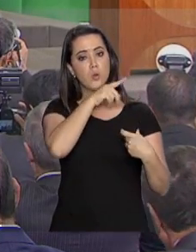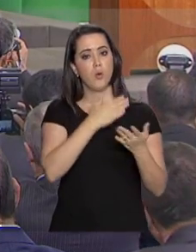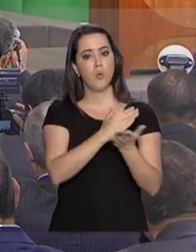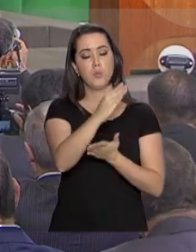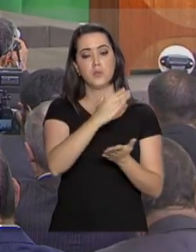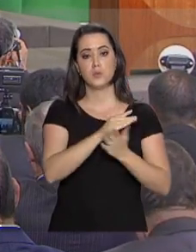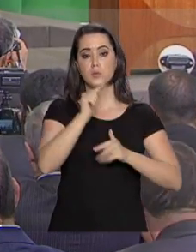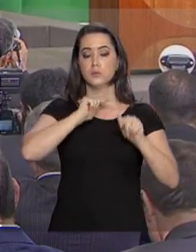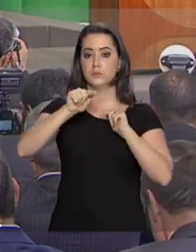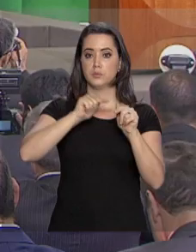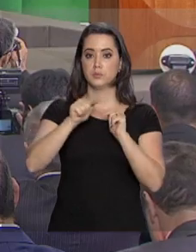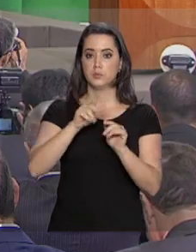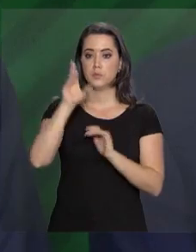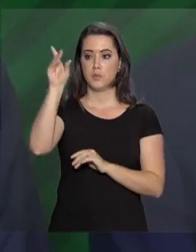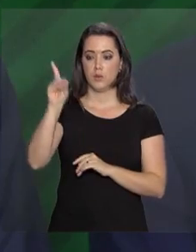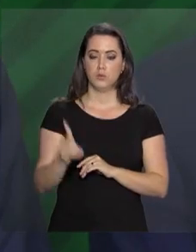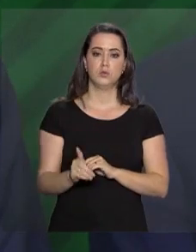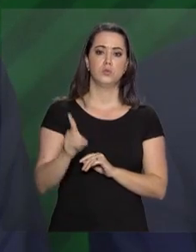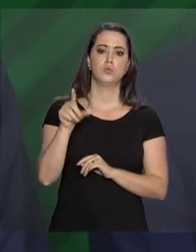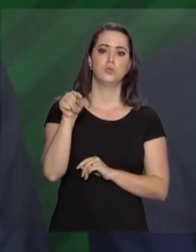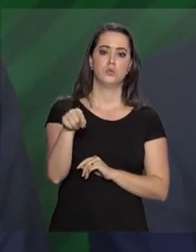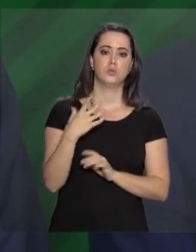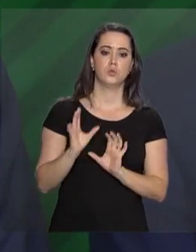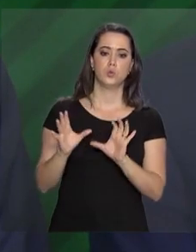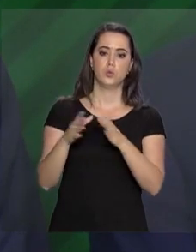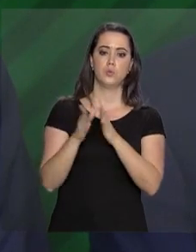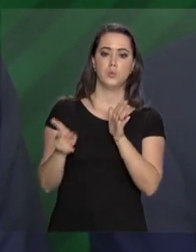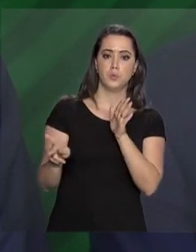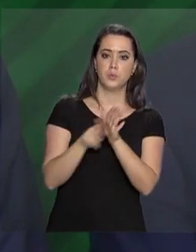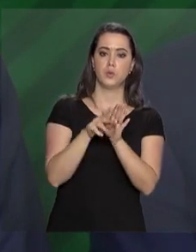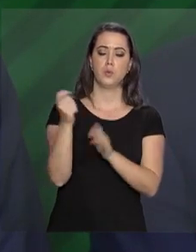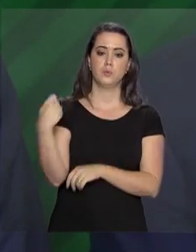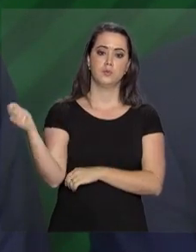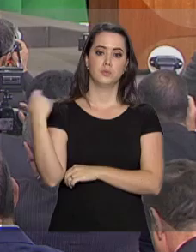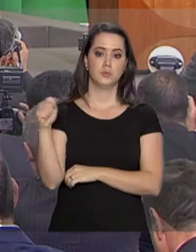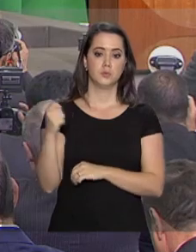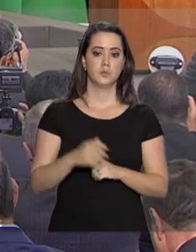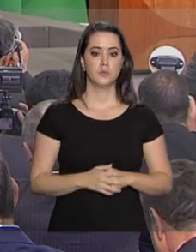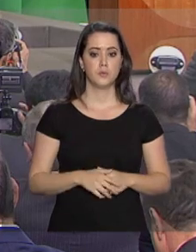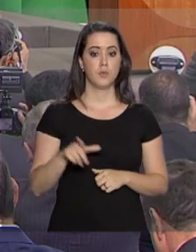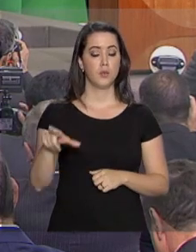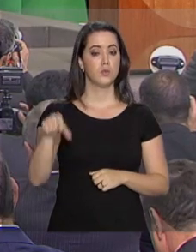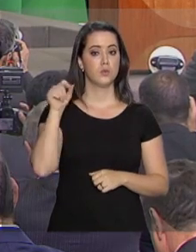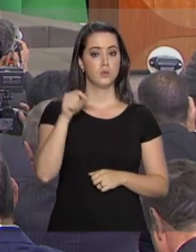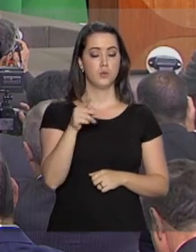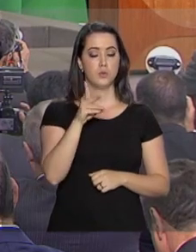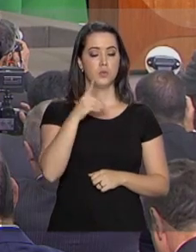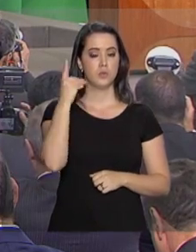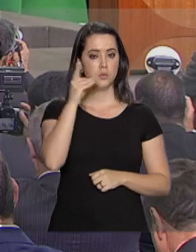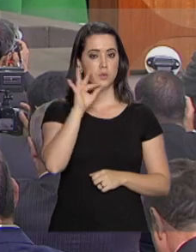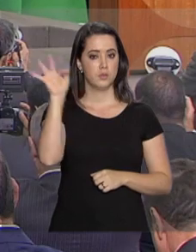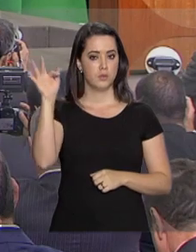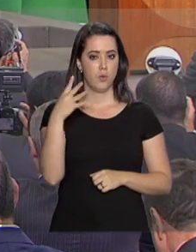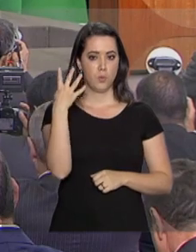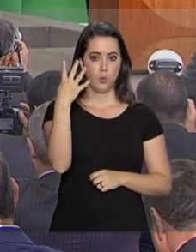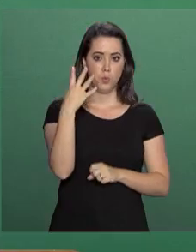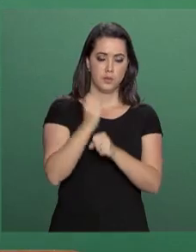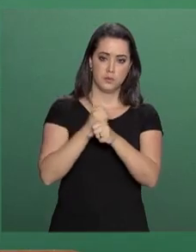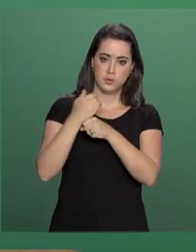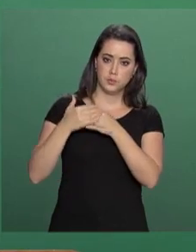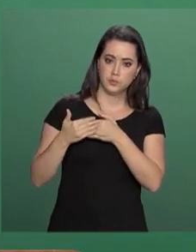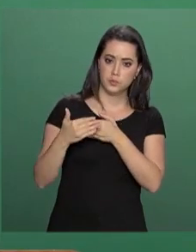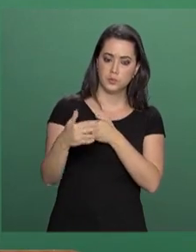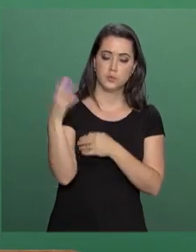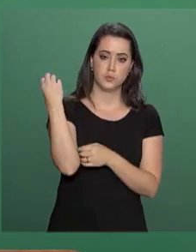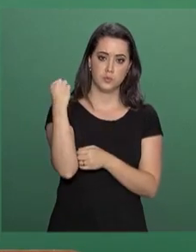política como dirigente de entidades da categoria no Rio Grande do Sul. Eleito deputado federal por mais quatro anos,